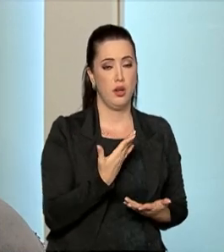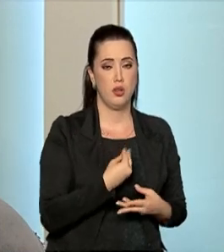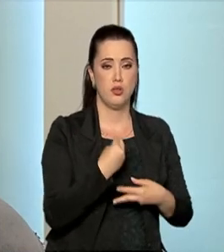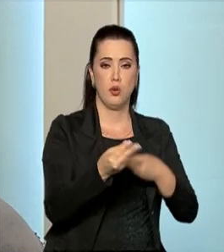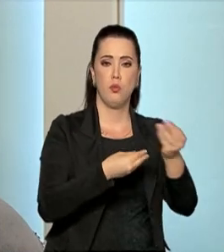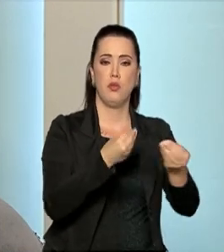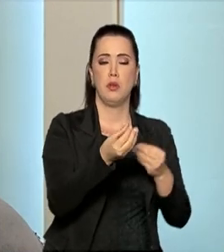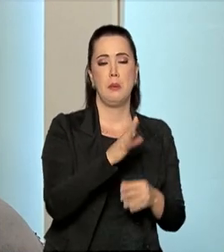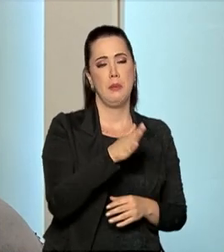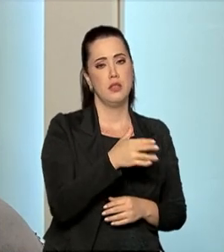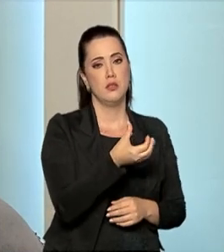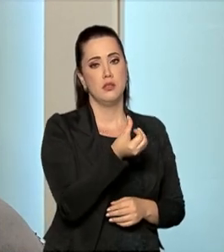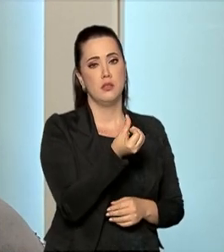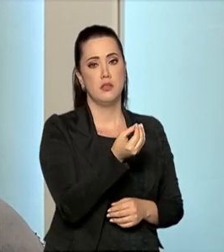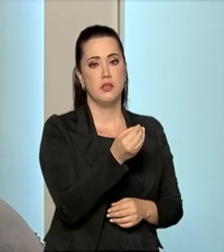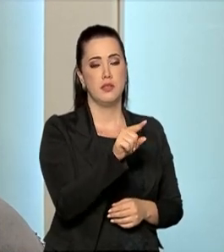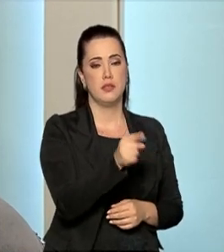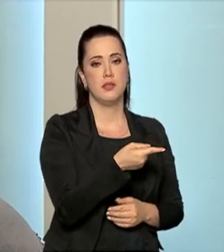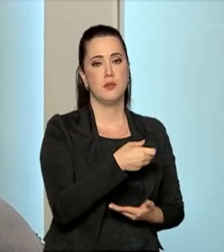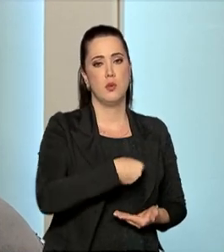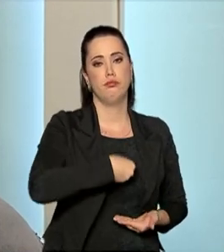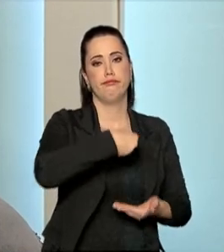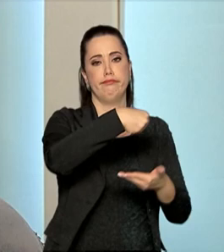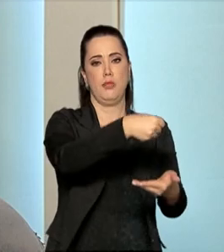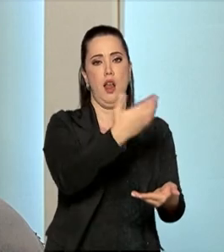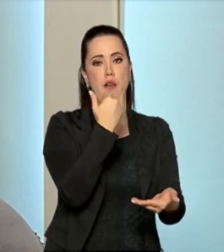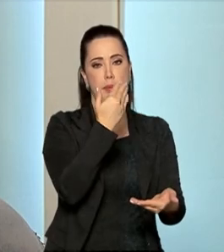600 mil cestas básicas.